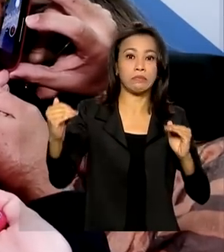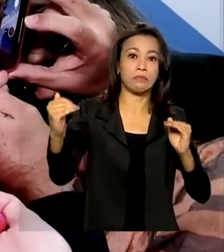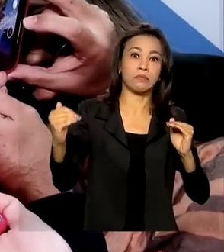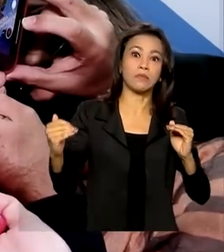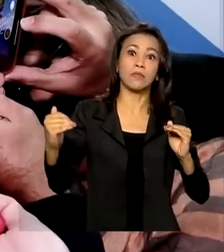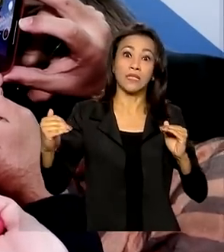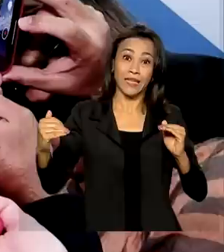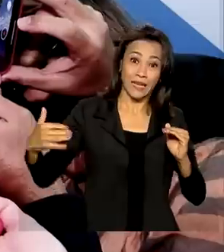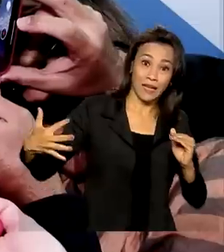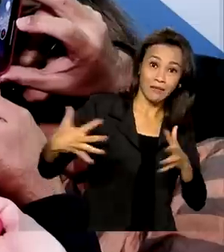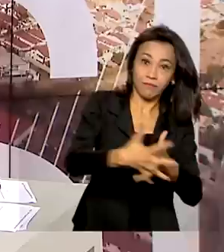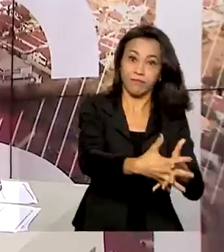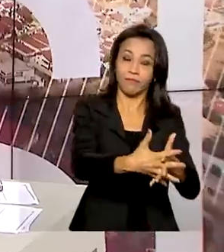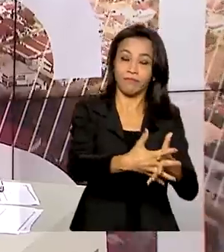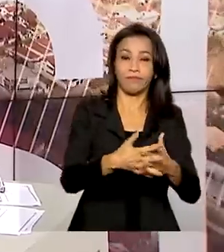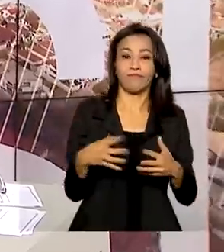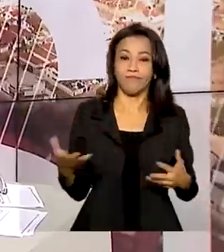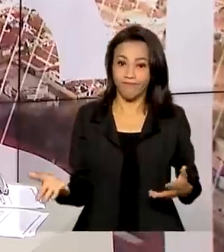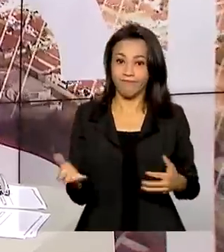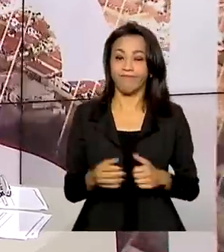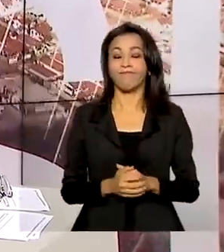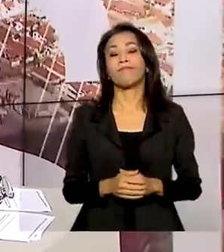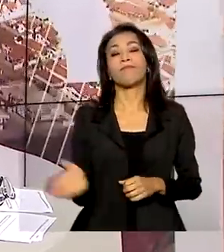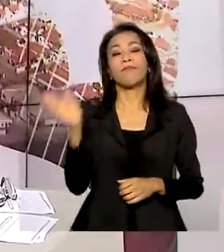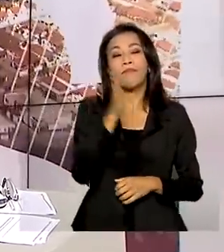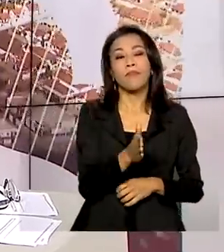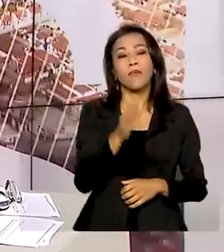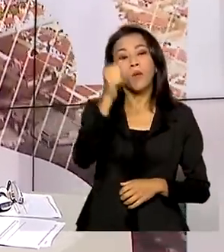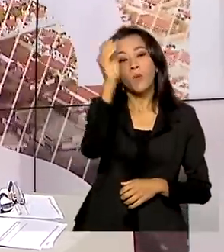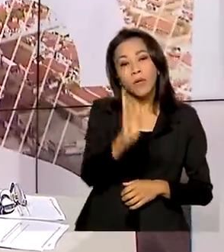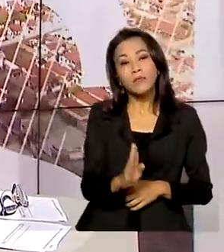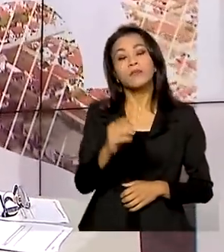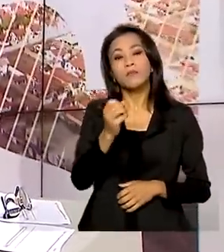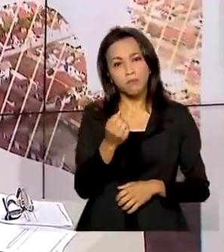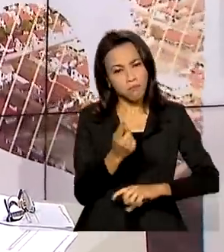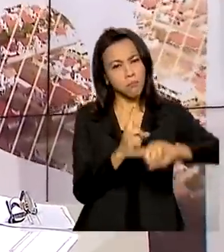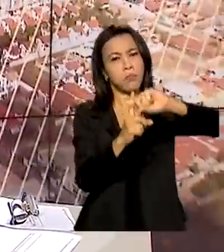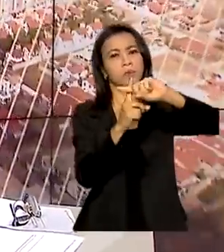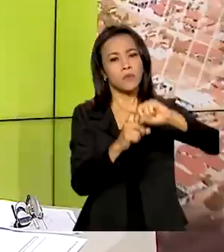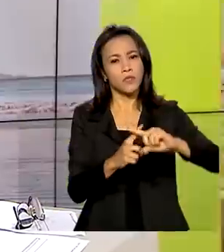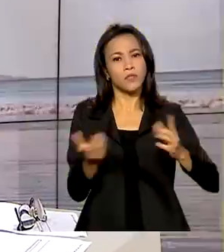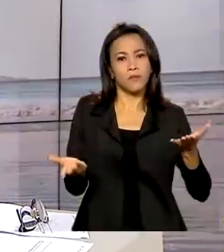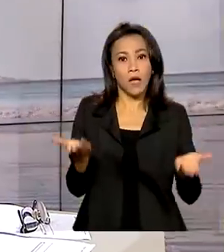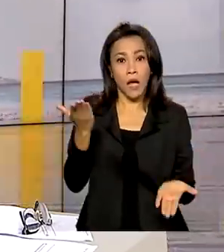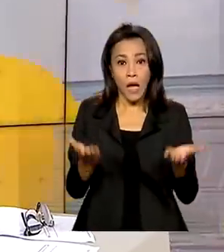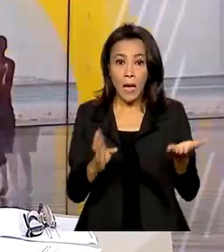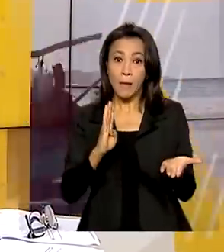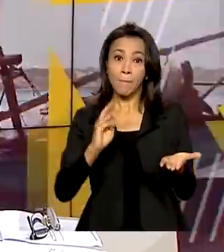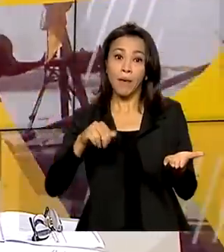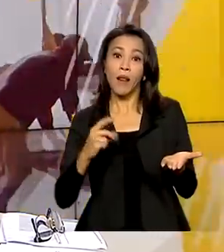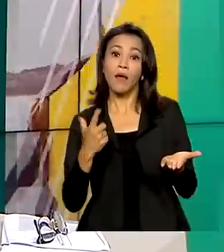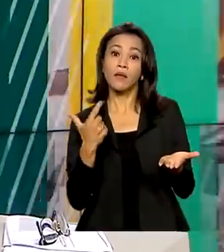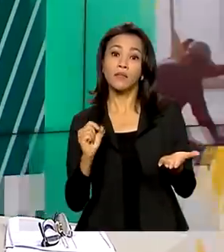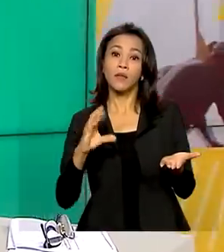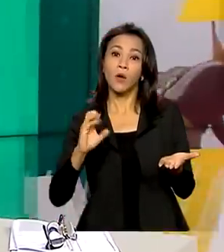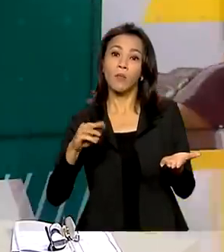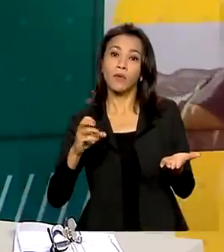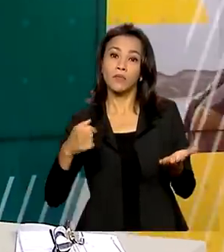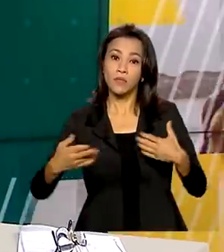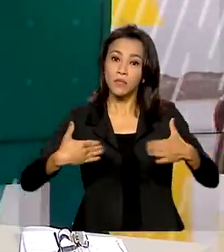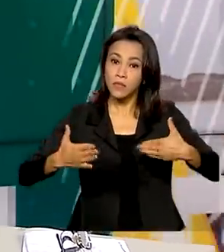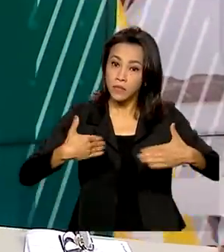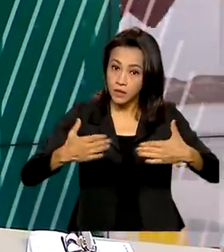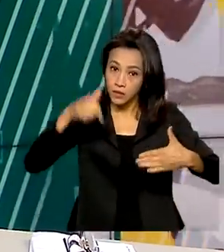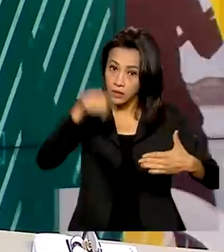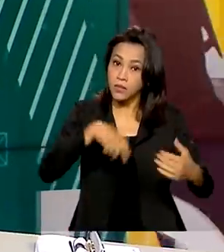para travar a inflação. E o Brasil teve saldo positivo na balança comercial de janeiro a agosto deste ano.